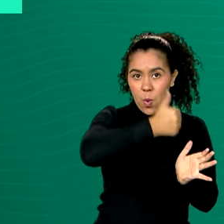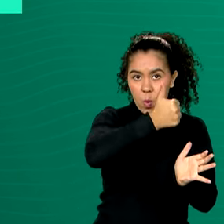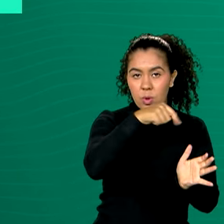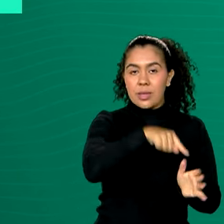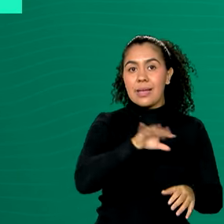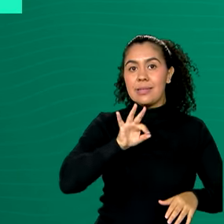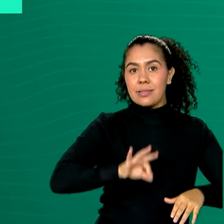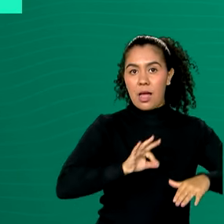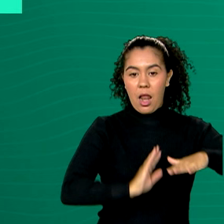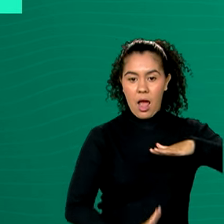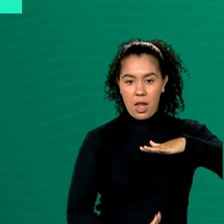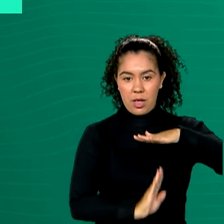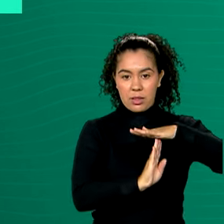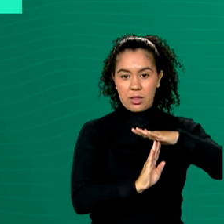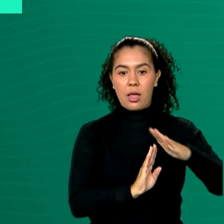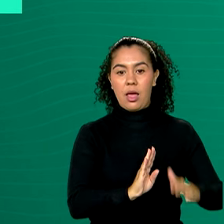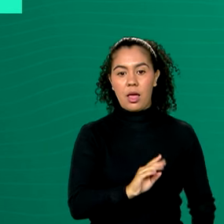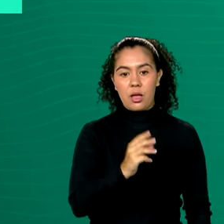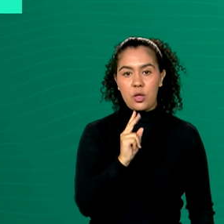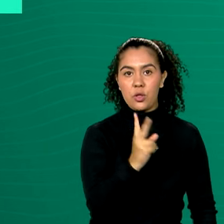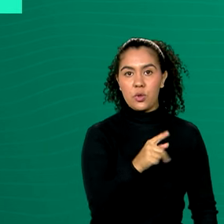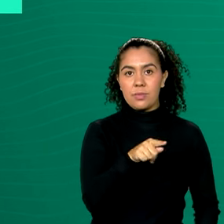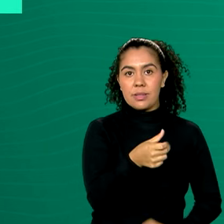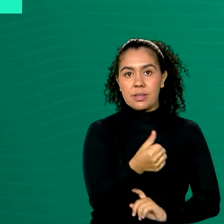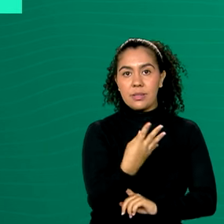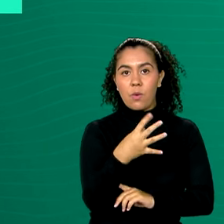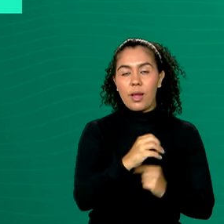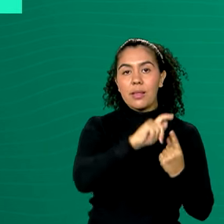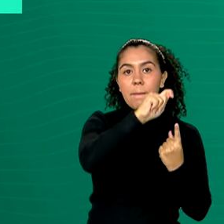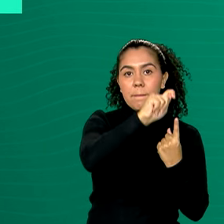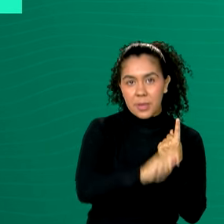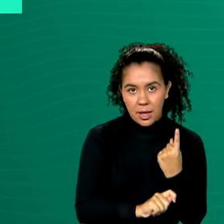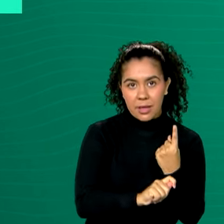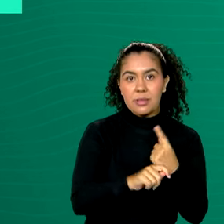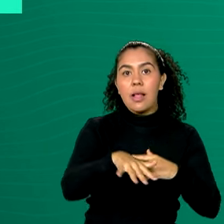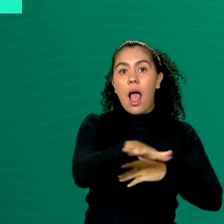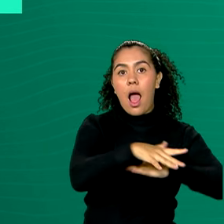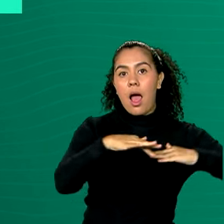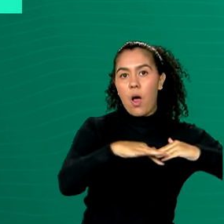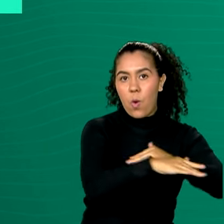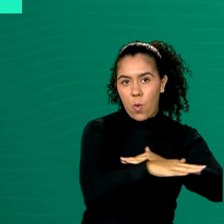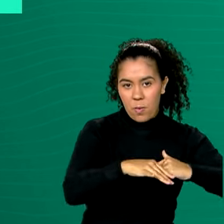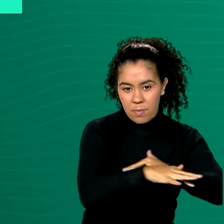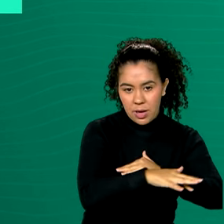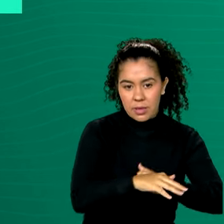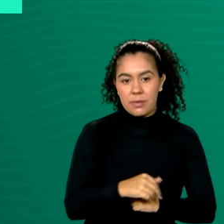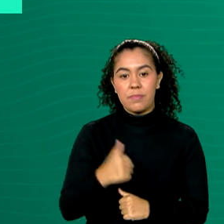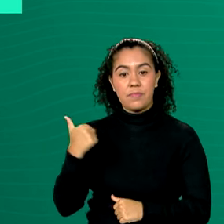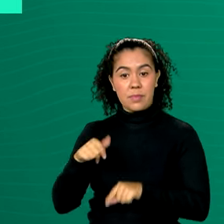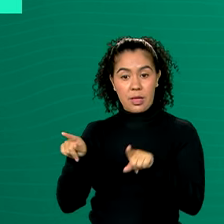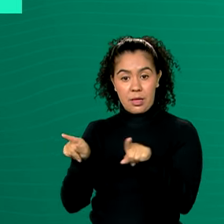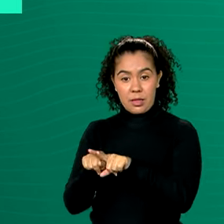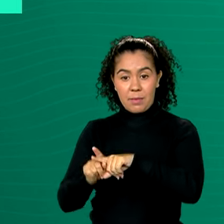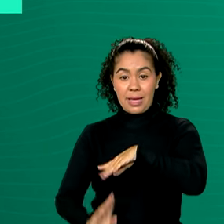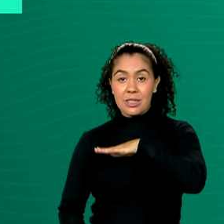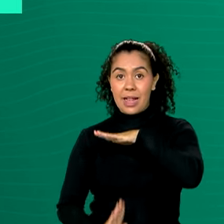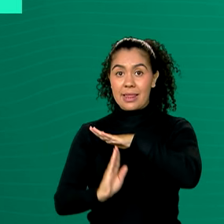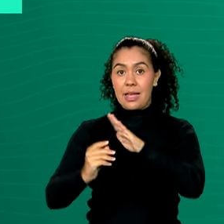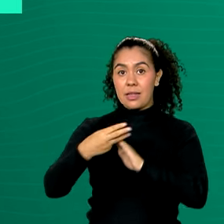que tem renda de até 2.640 reais por mês em áreas urbanas e de até 31